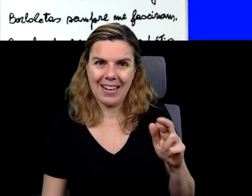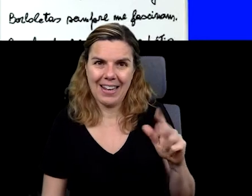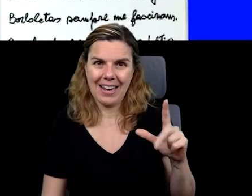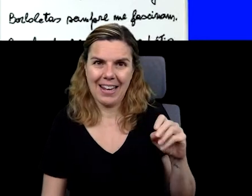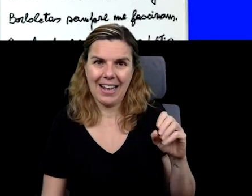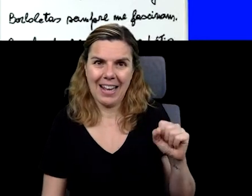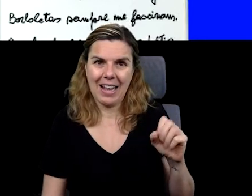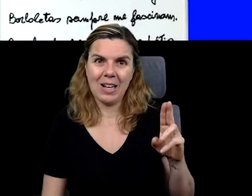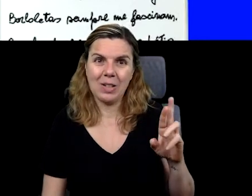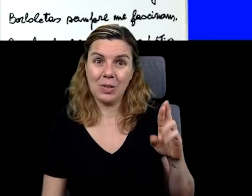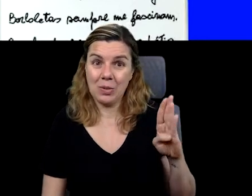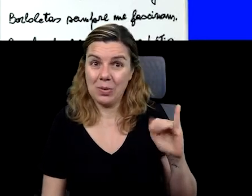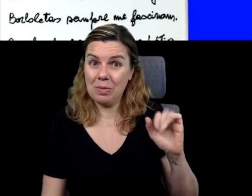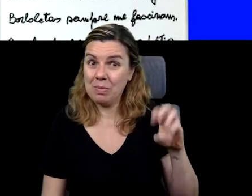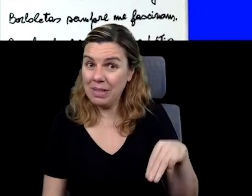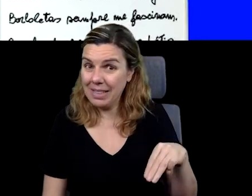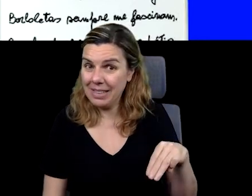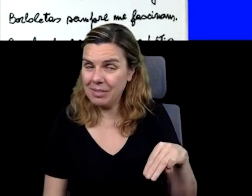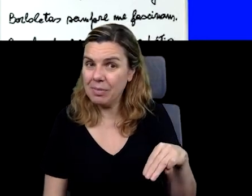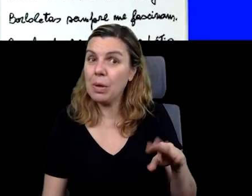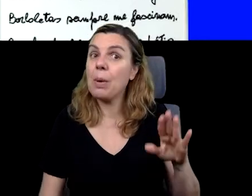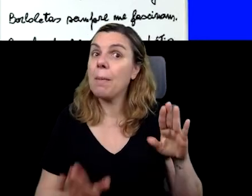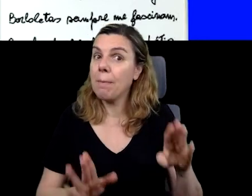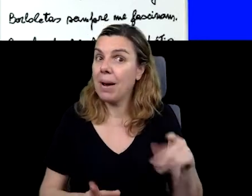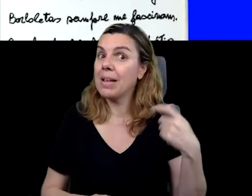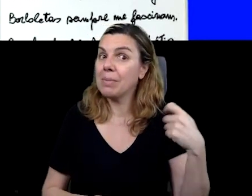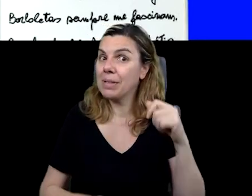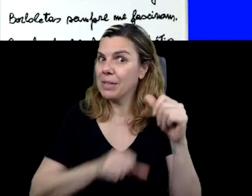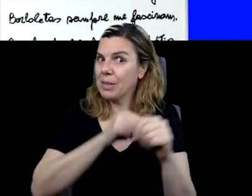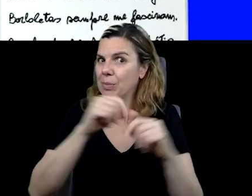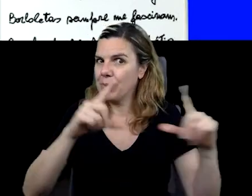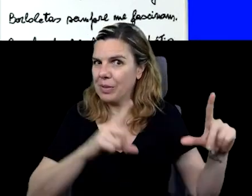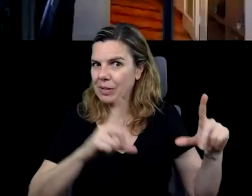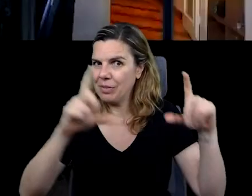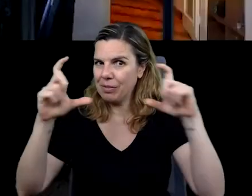visitar o poeta, a gente precisa trocar a nossa imagem.